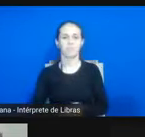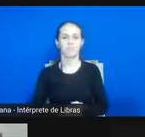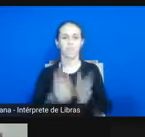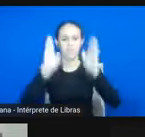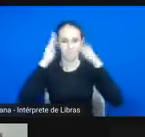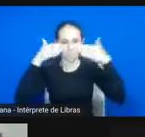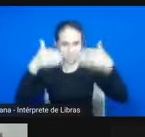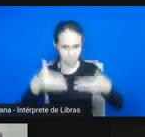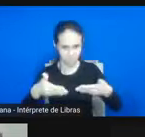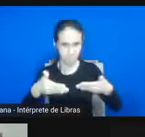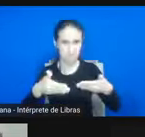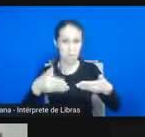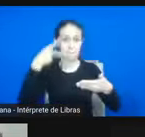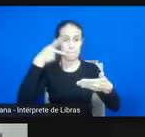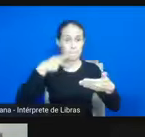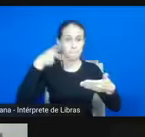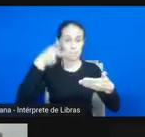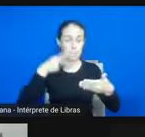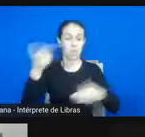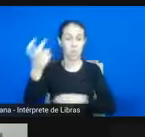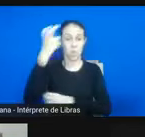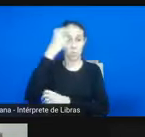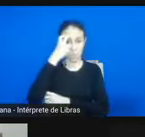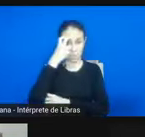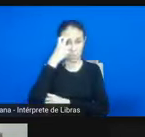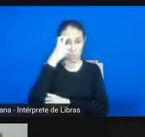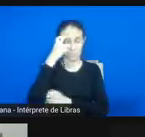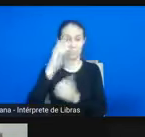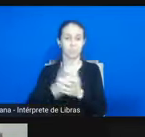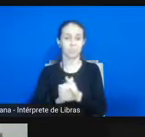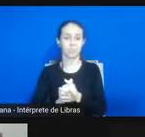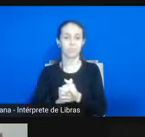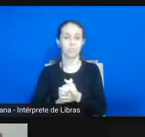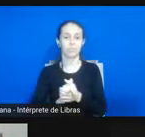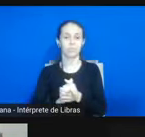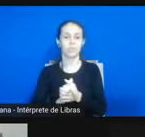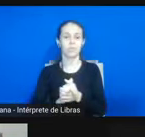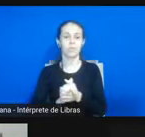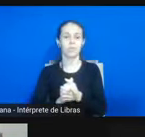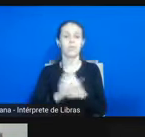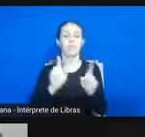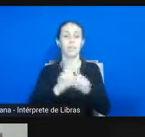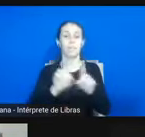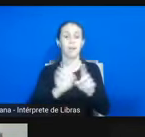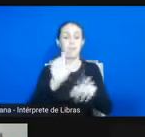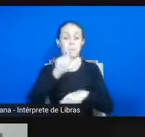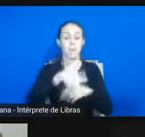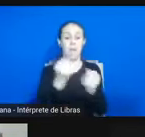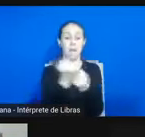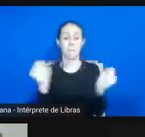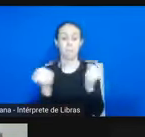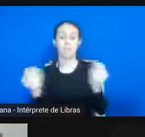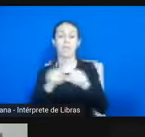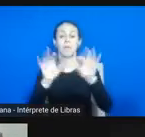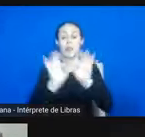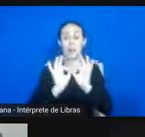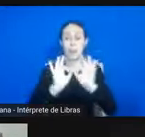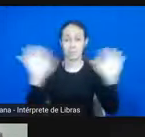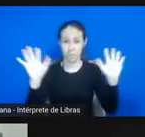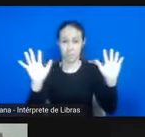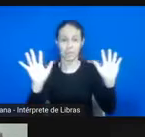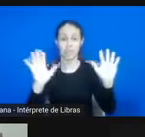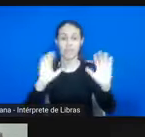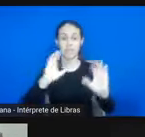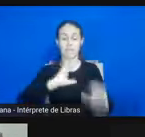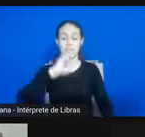atuação política e cultural de pensadores negros, imprensa, abolicionismo, experiências de liberdade e cidadania negras